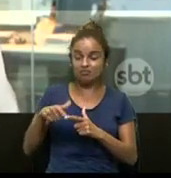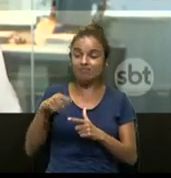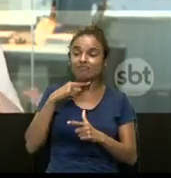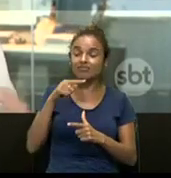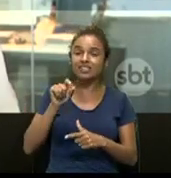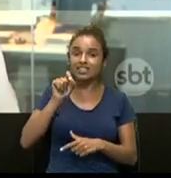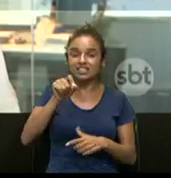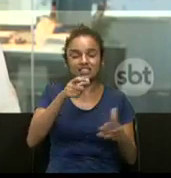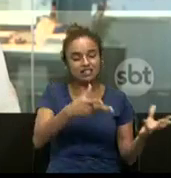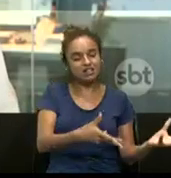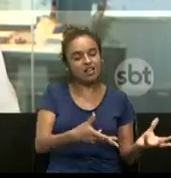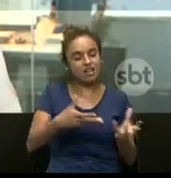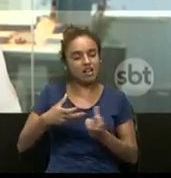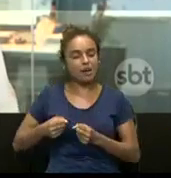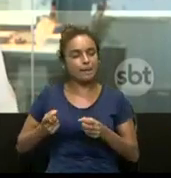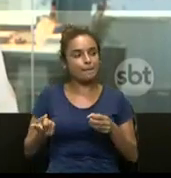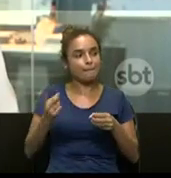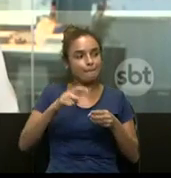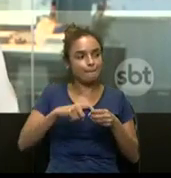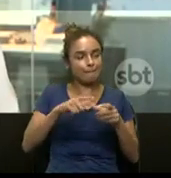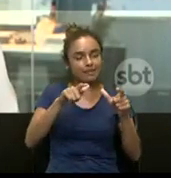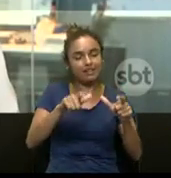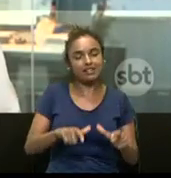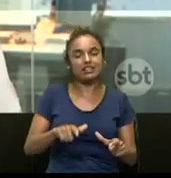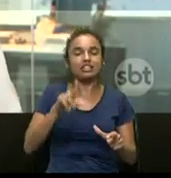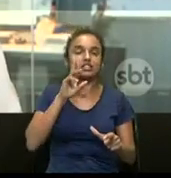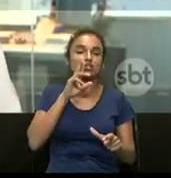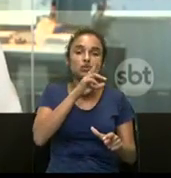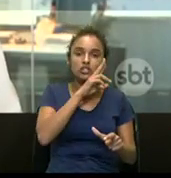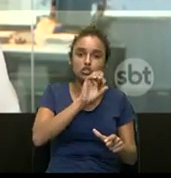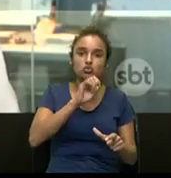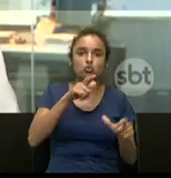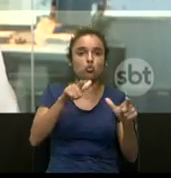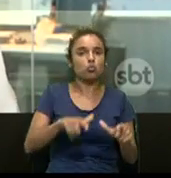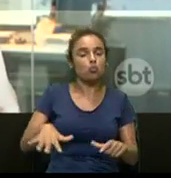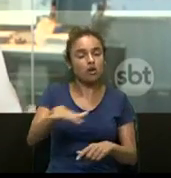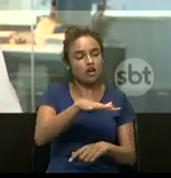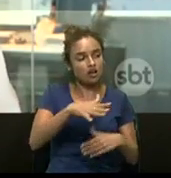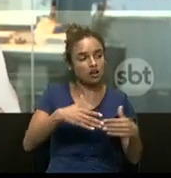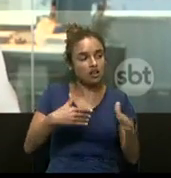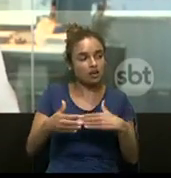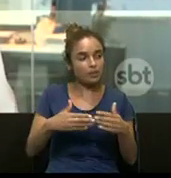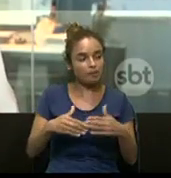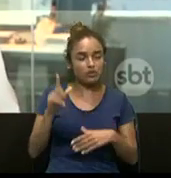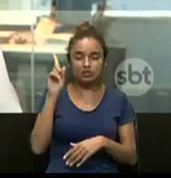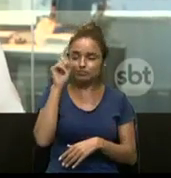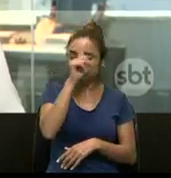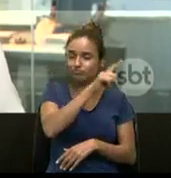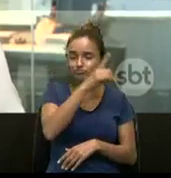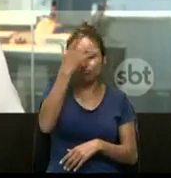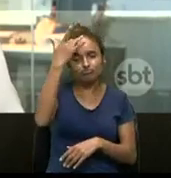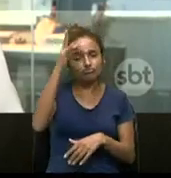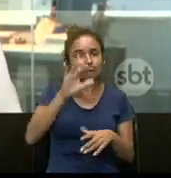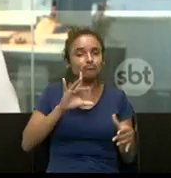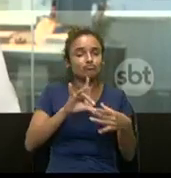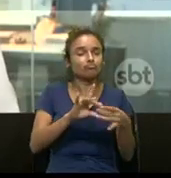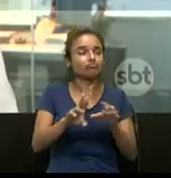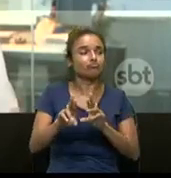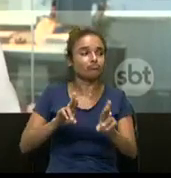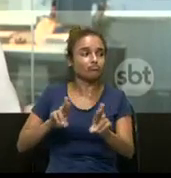Mas para quem recebe, para o estabelecimento, é muito complicado porque a gente ainda não sabe como é que vai ser essa relação.